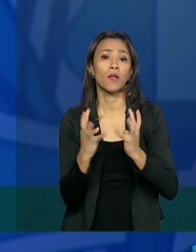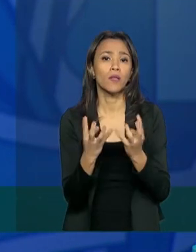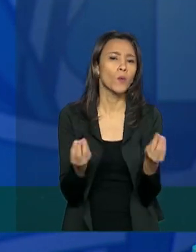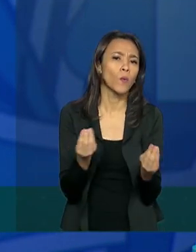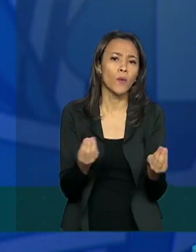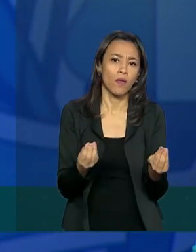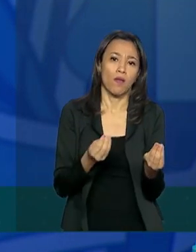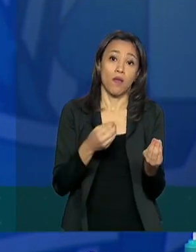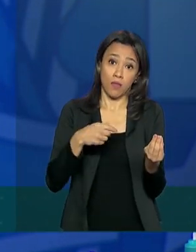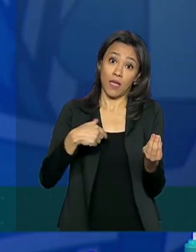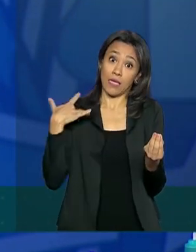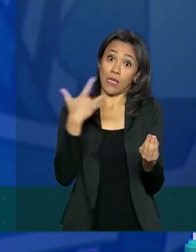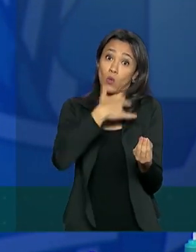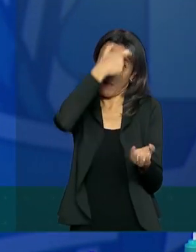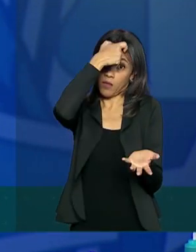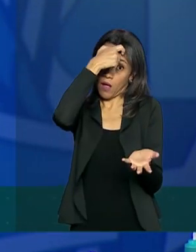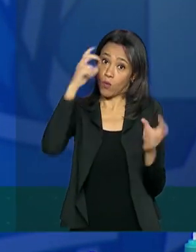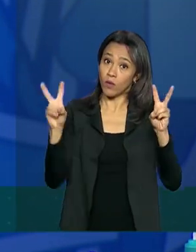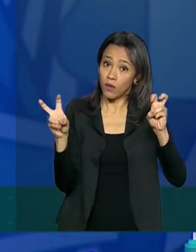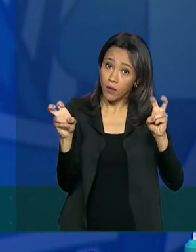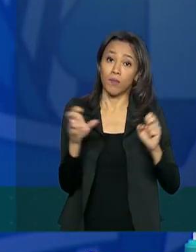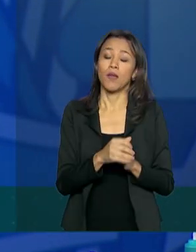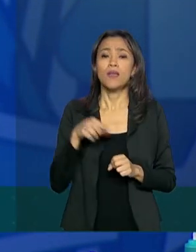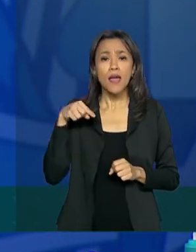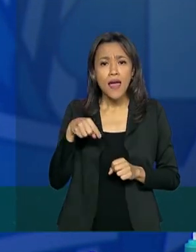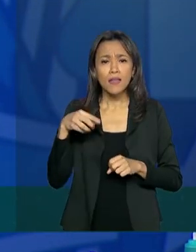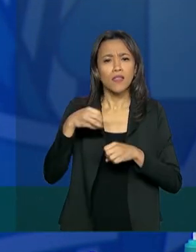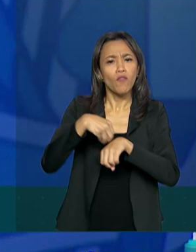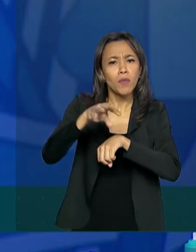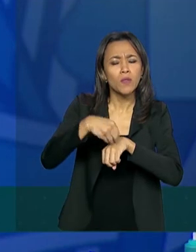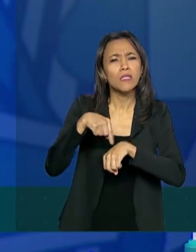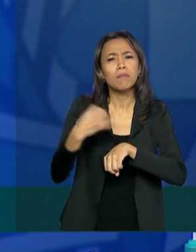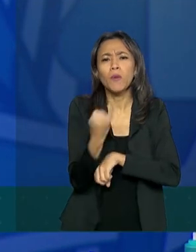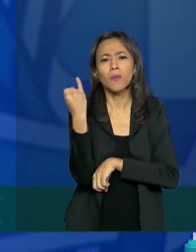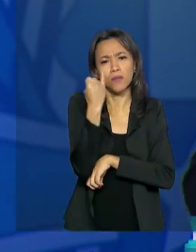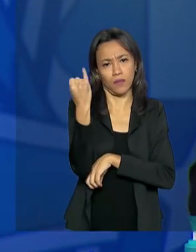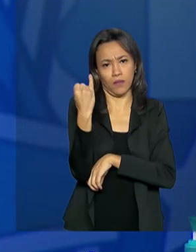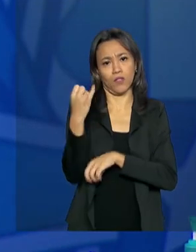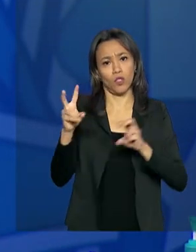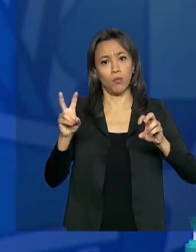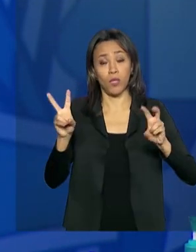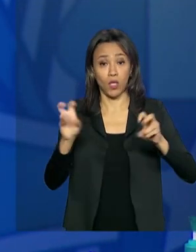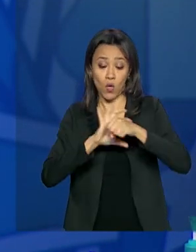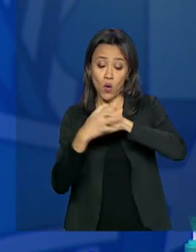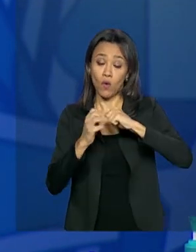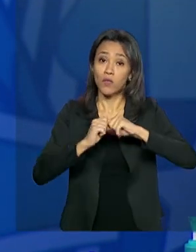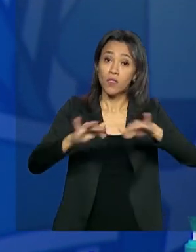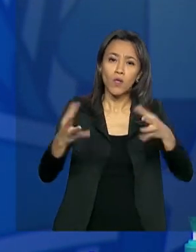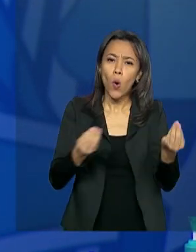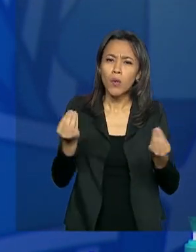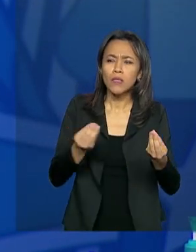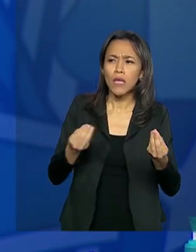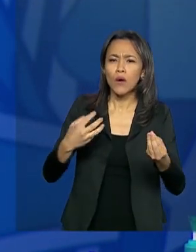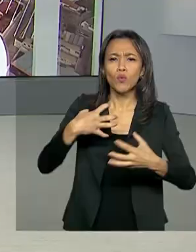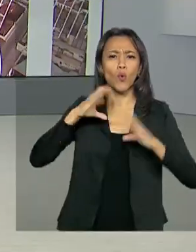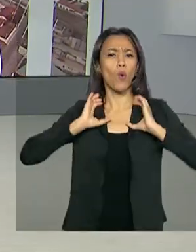relacionados à saúde mental. Essa informação também importante sobre, especificamente sobre o Covid-19, como é que está a percepção da população em